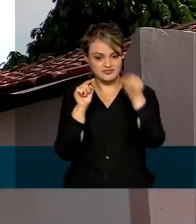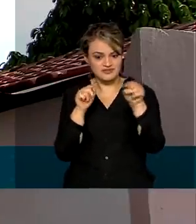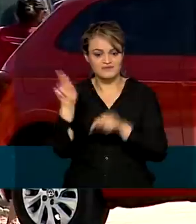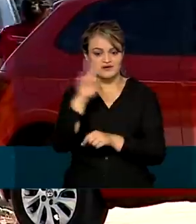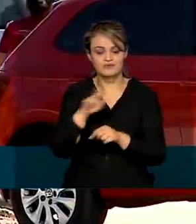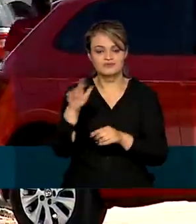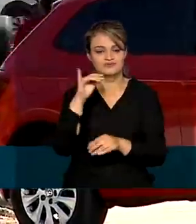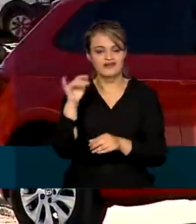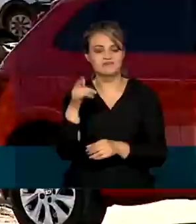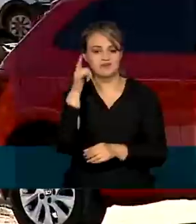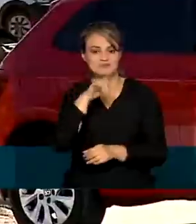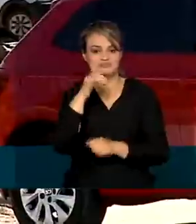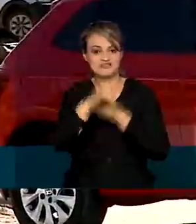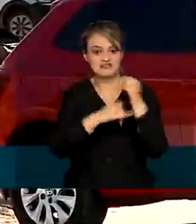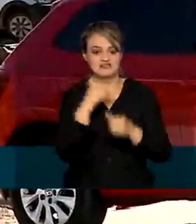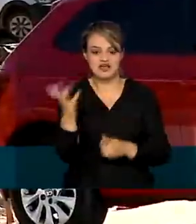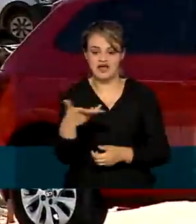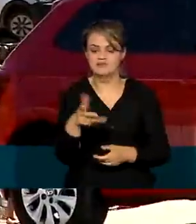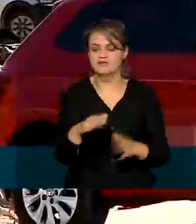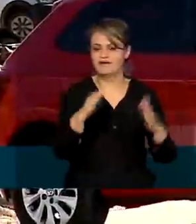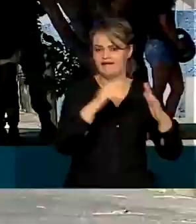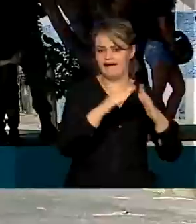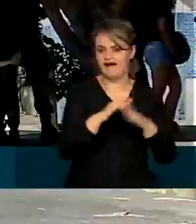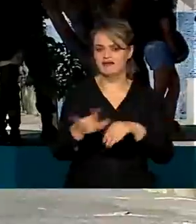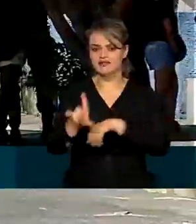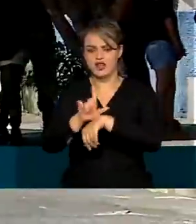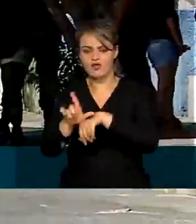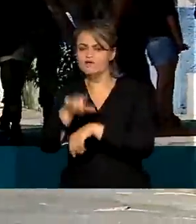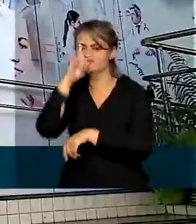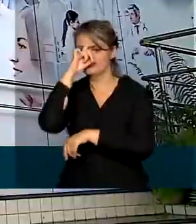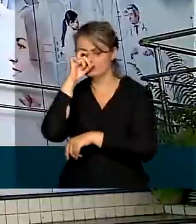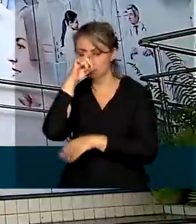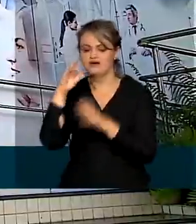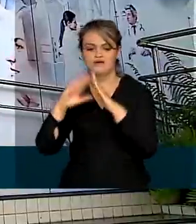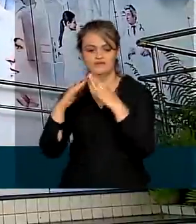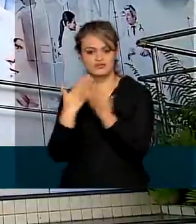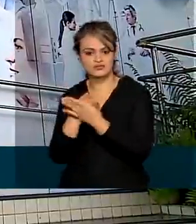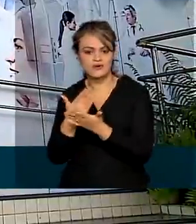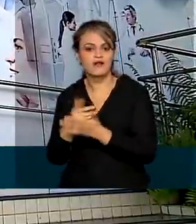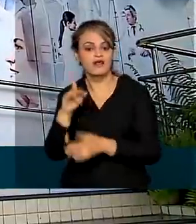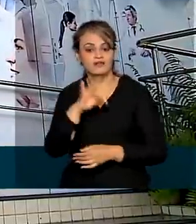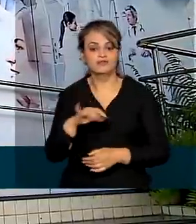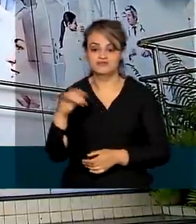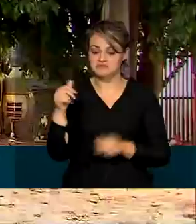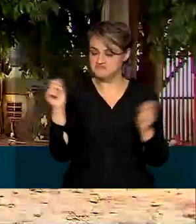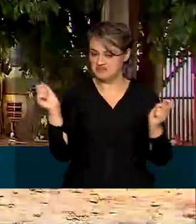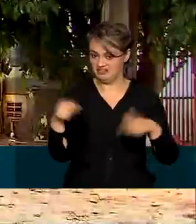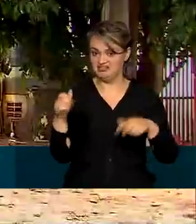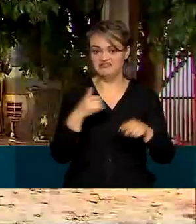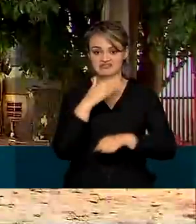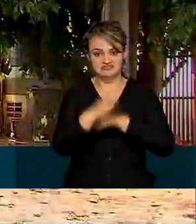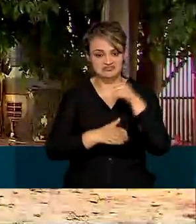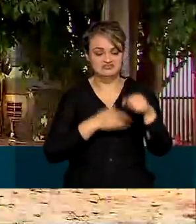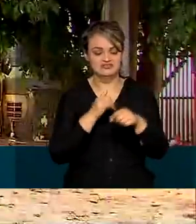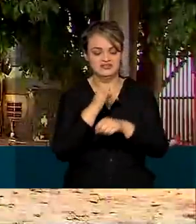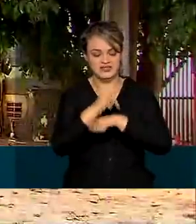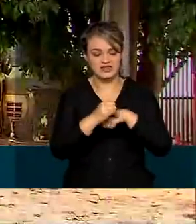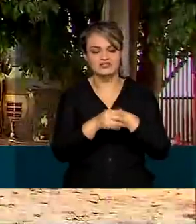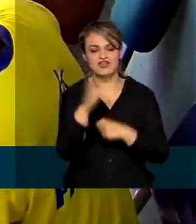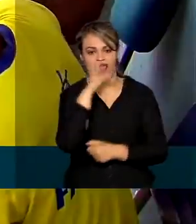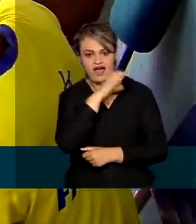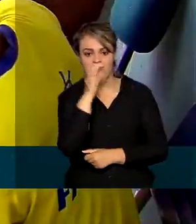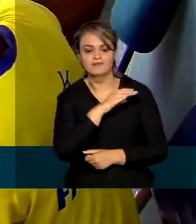dados. Residências, comércio, hospitais, escolas vão poder acessar a internet rápida